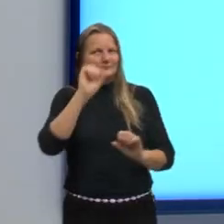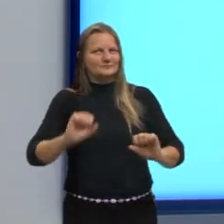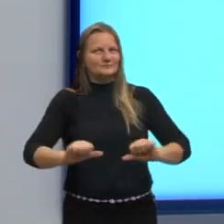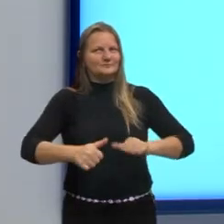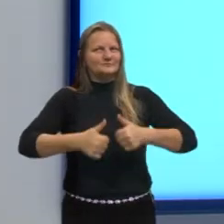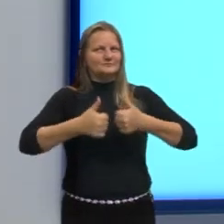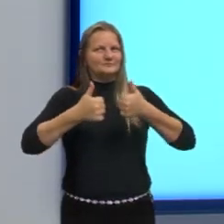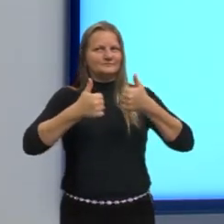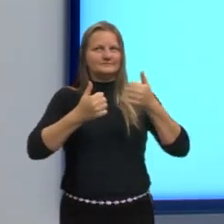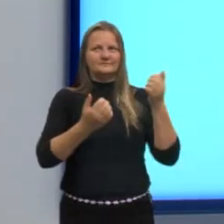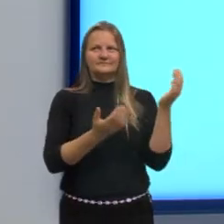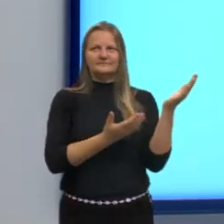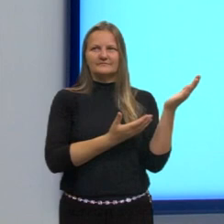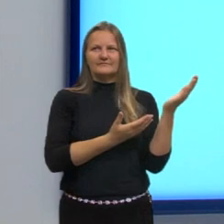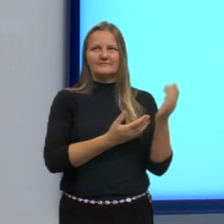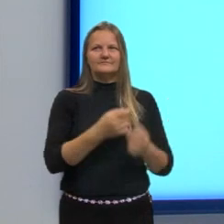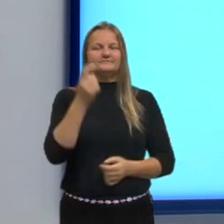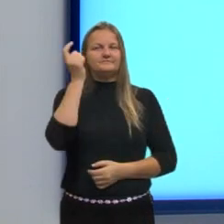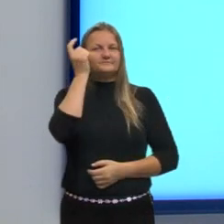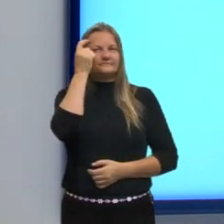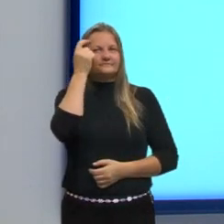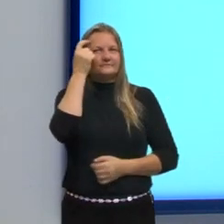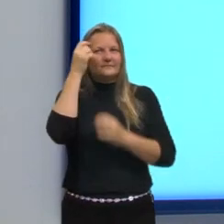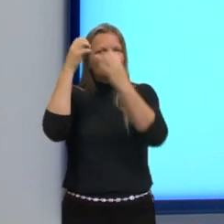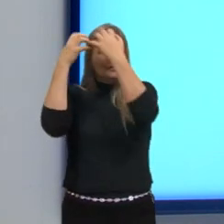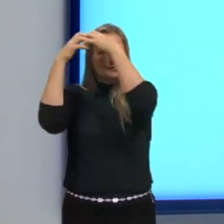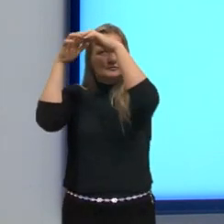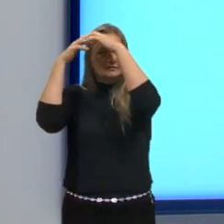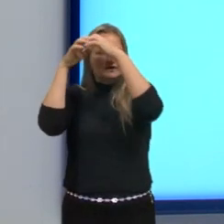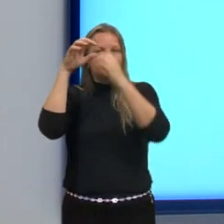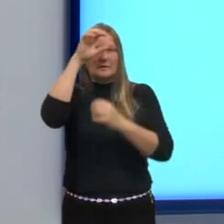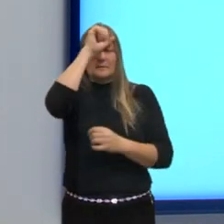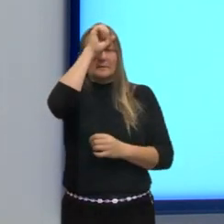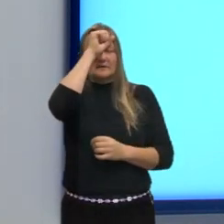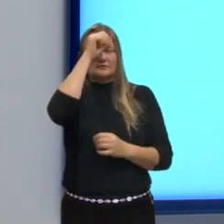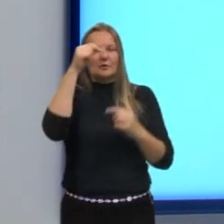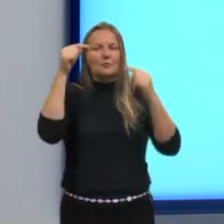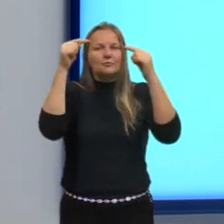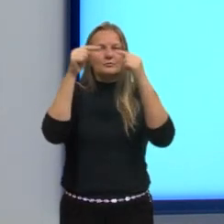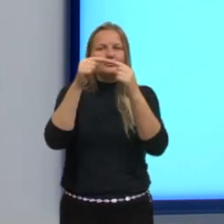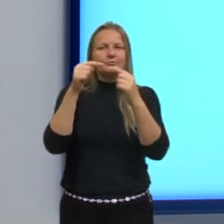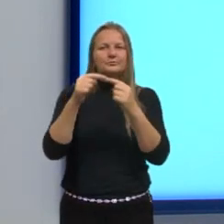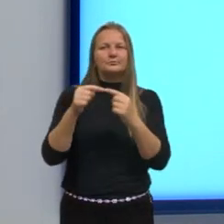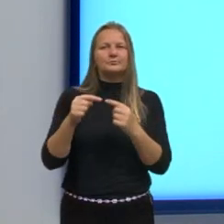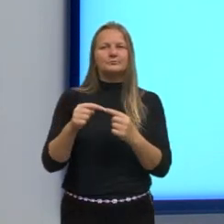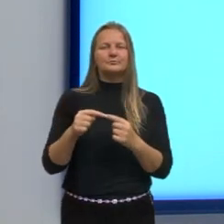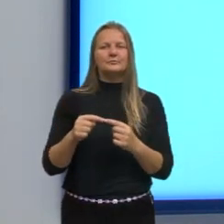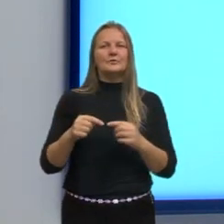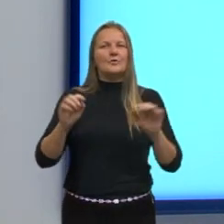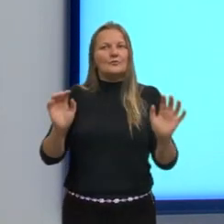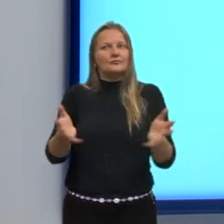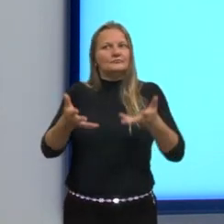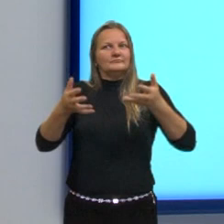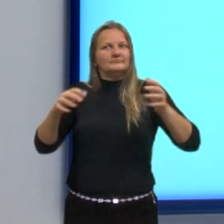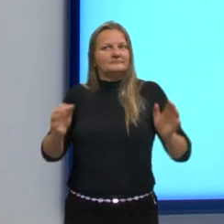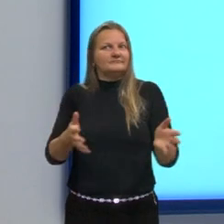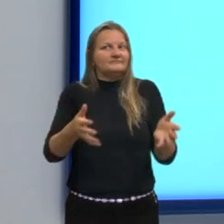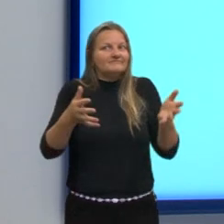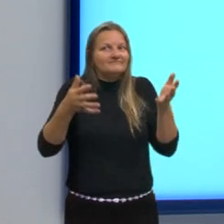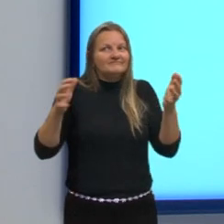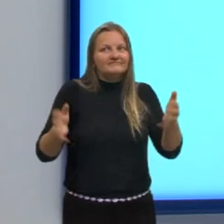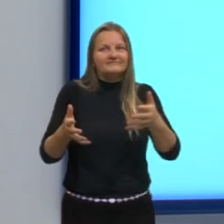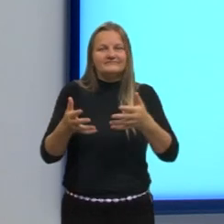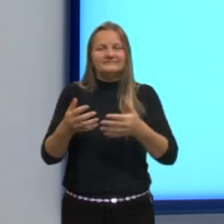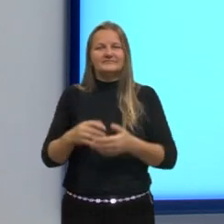Então, o cérebro, ele aprende a partir da combinação de estímulos. Não é só